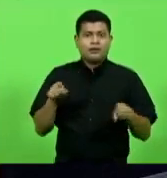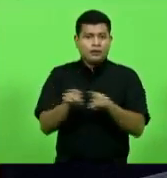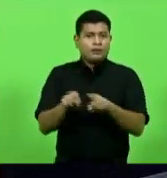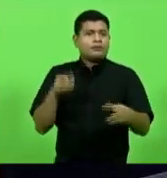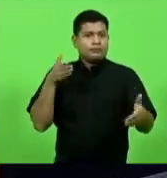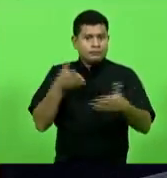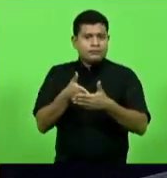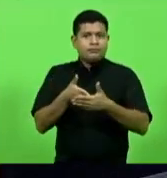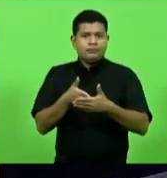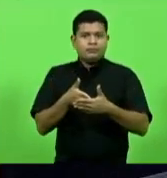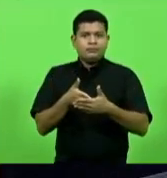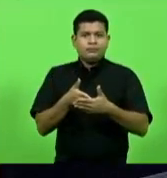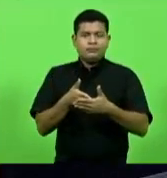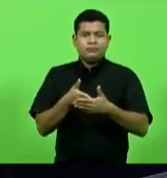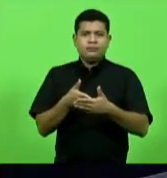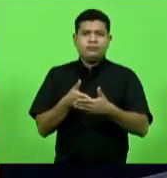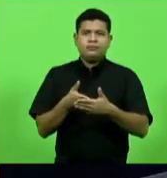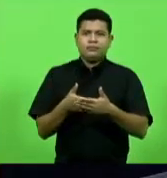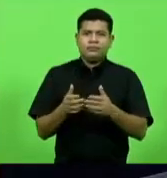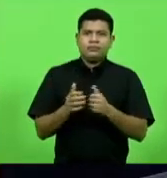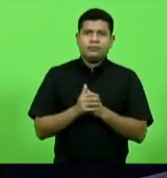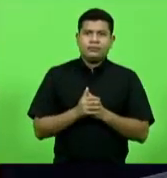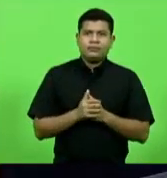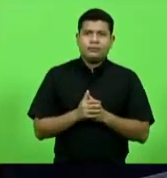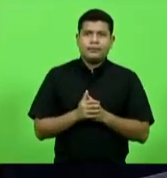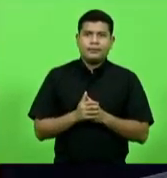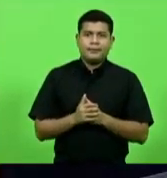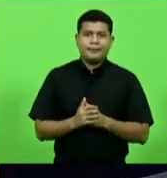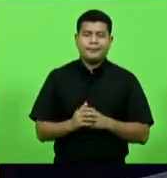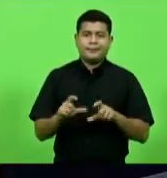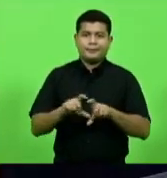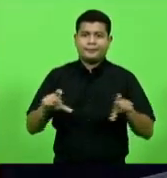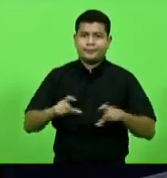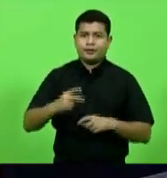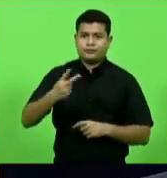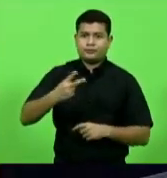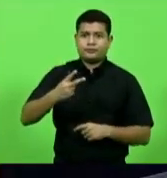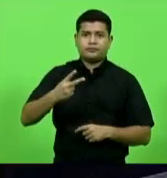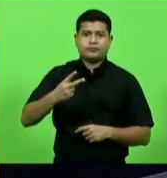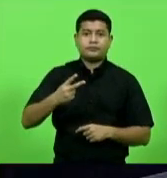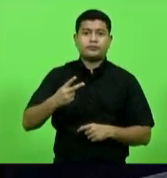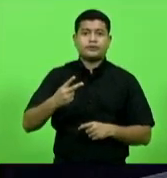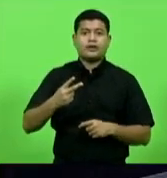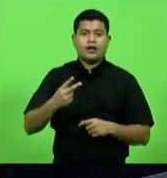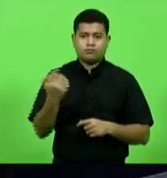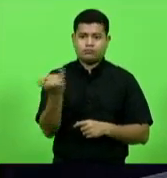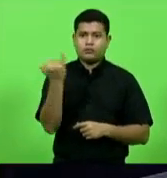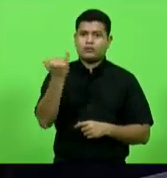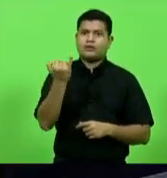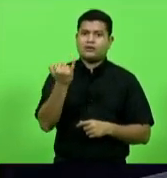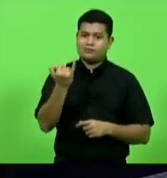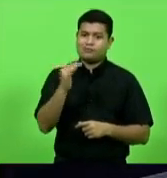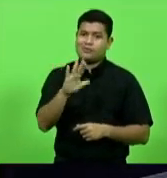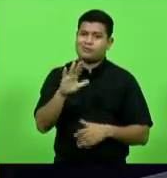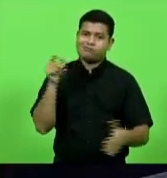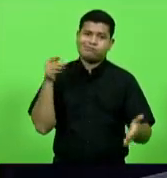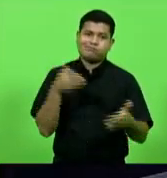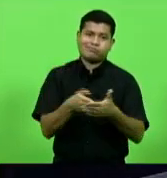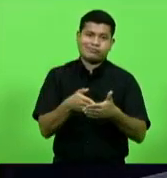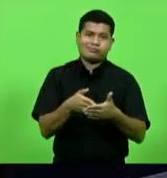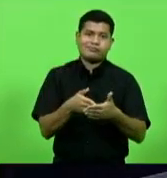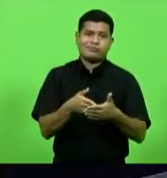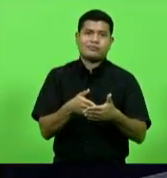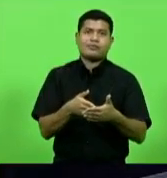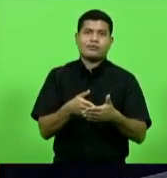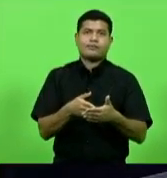o artigo terceiro também vetado lá no parágrafo segundo tem algo muito importante que foi vetado a divulgação